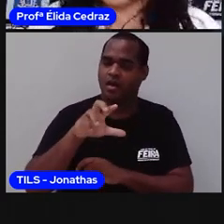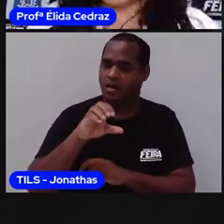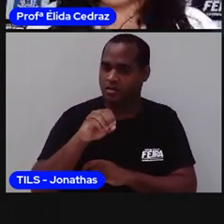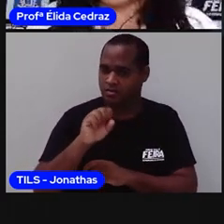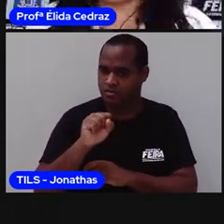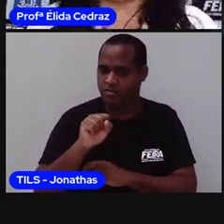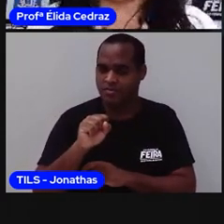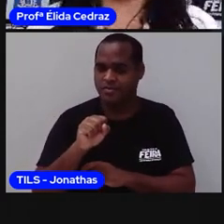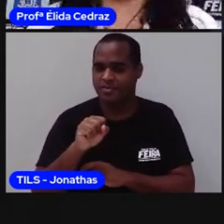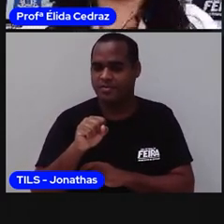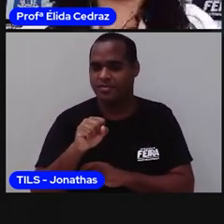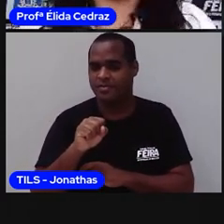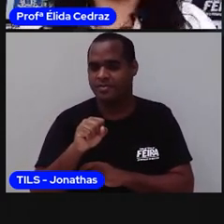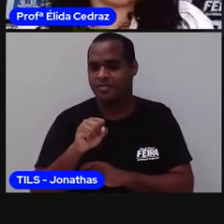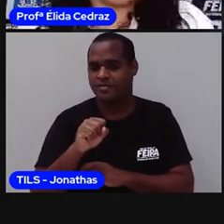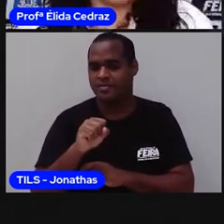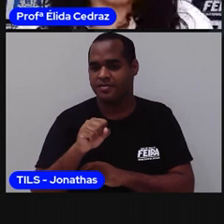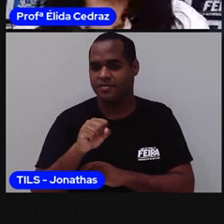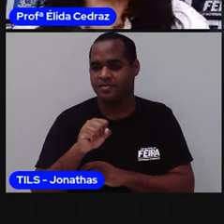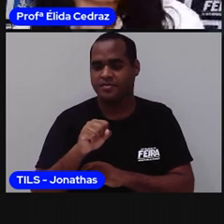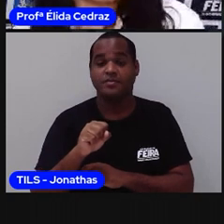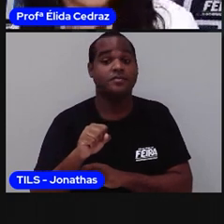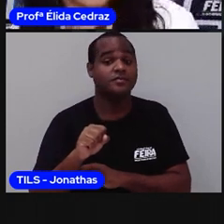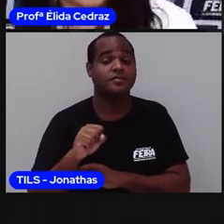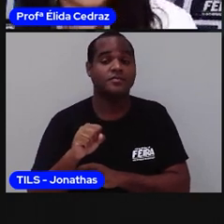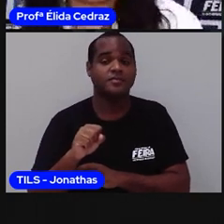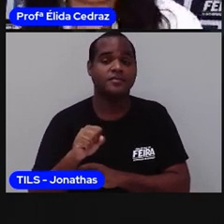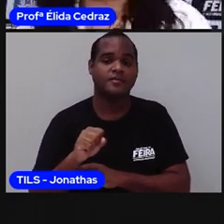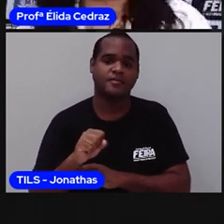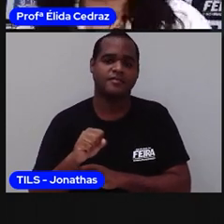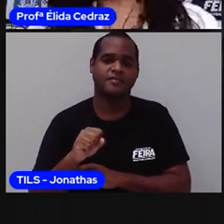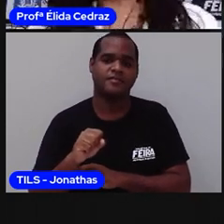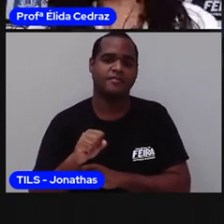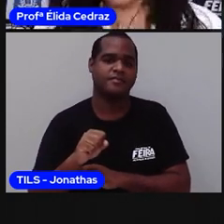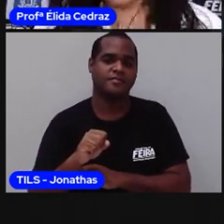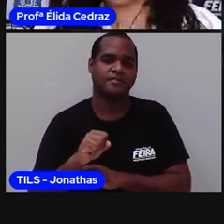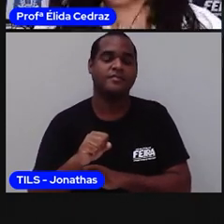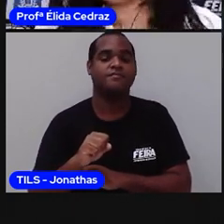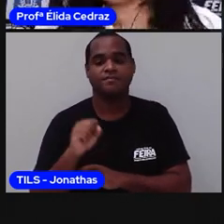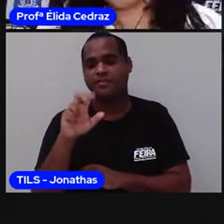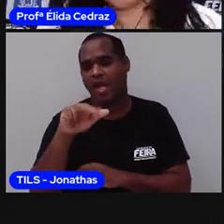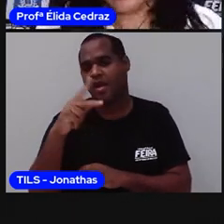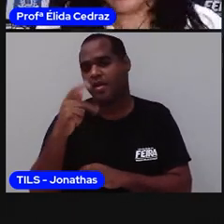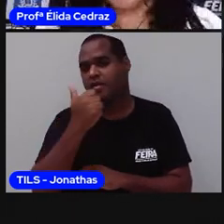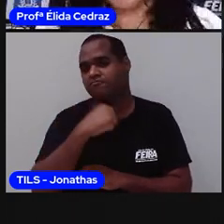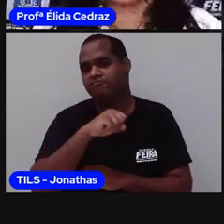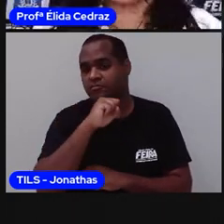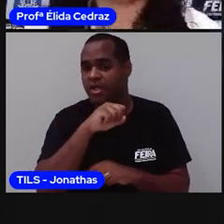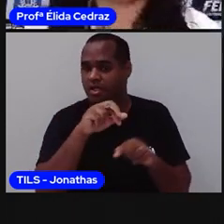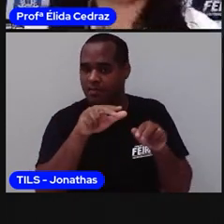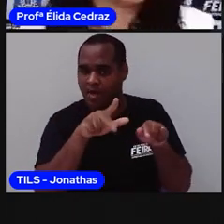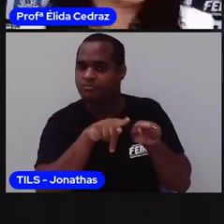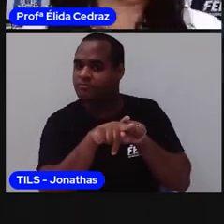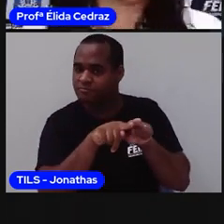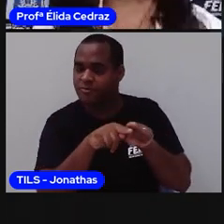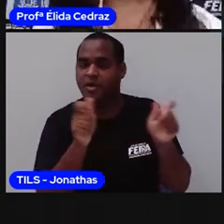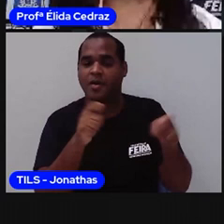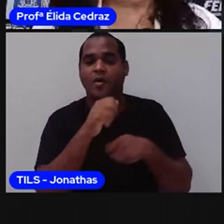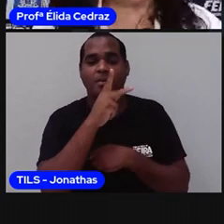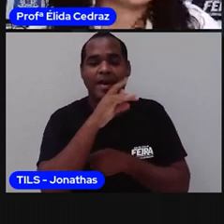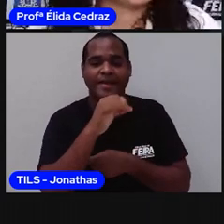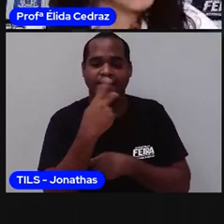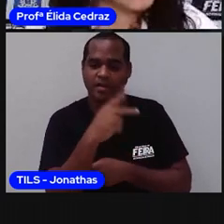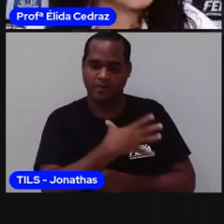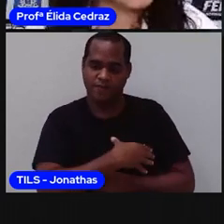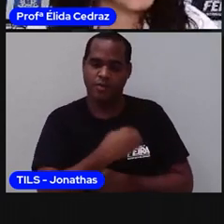de Carolina, a mãe tem um irmão, mas o pai dela é filho único. Por isso que ele não